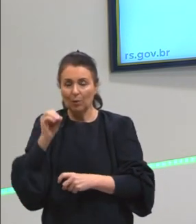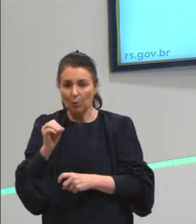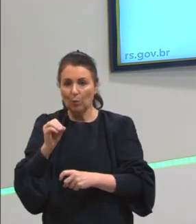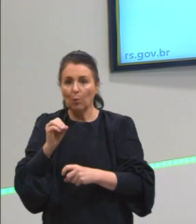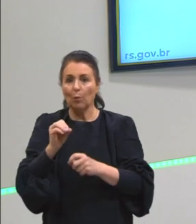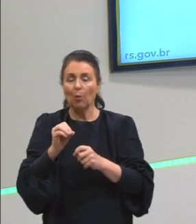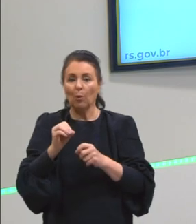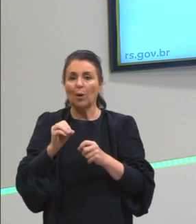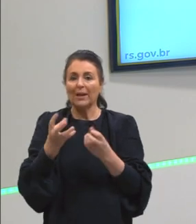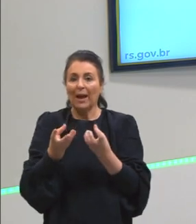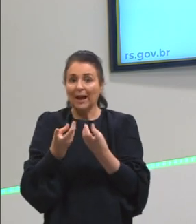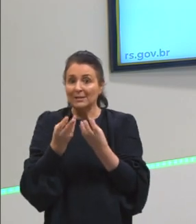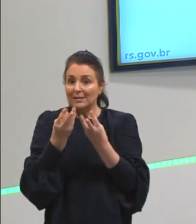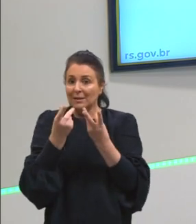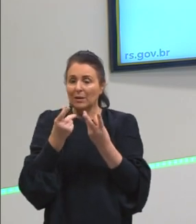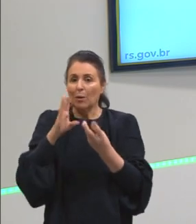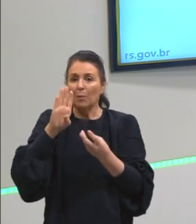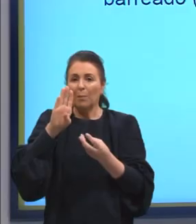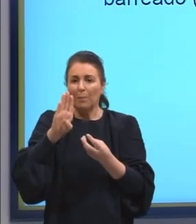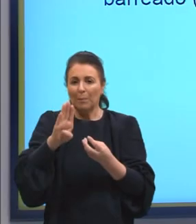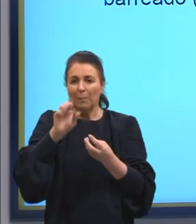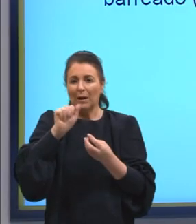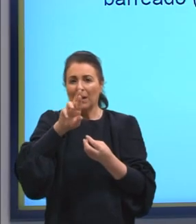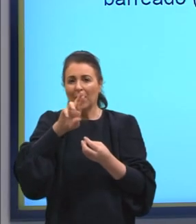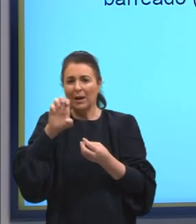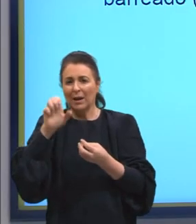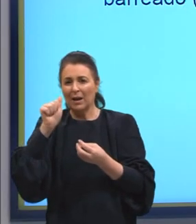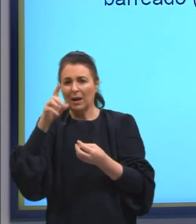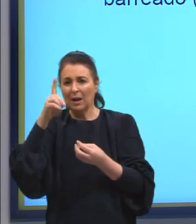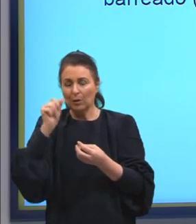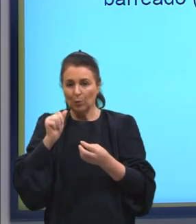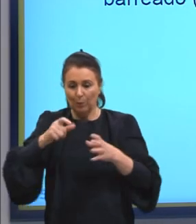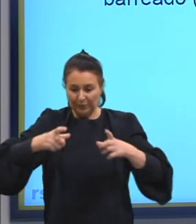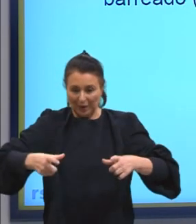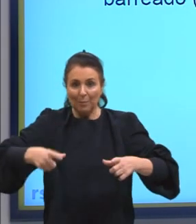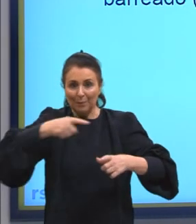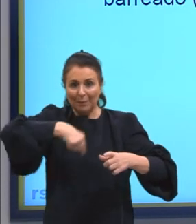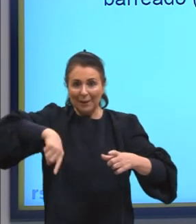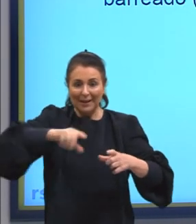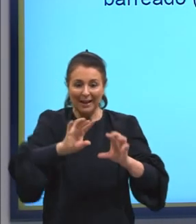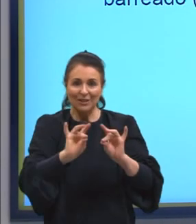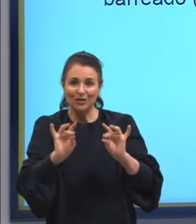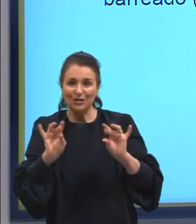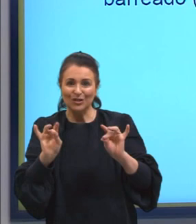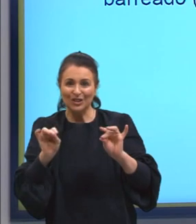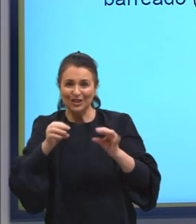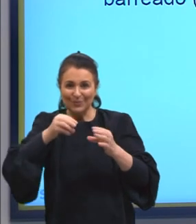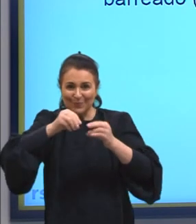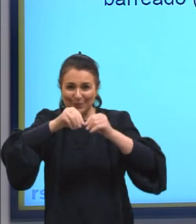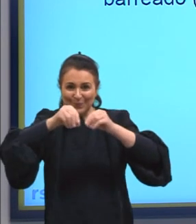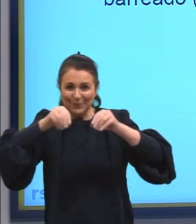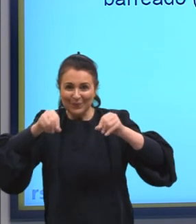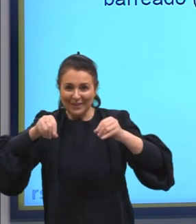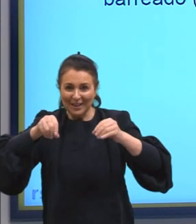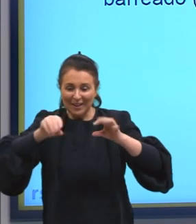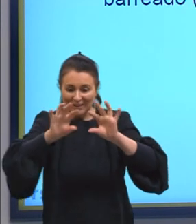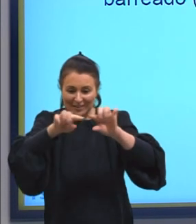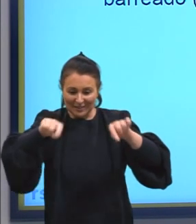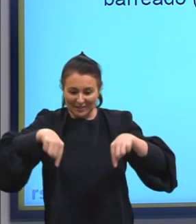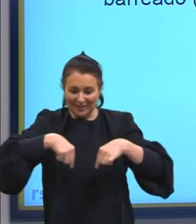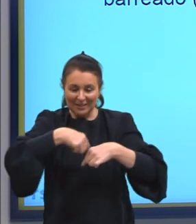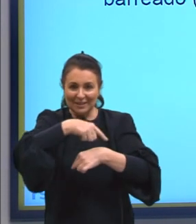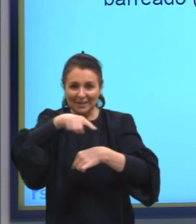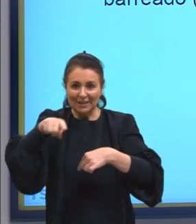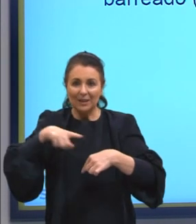região de Santa Catarina, barreado, cozido de carne em uma panela de barro, e o vinho, claro, da tradição dos